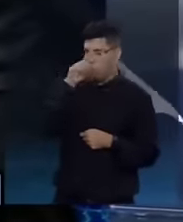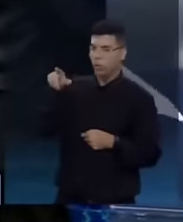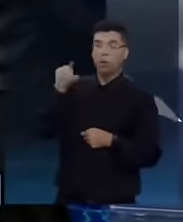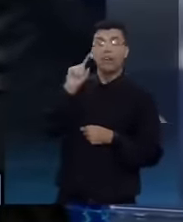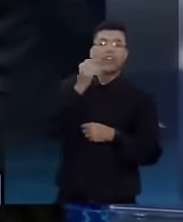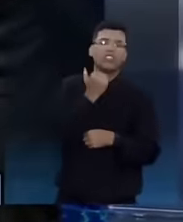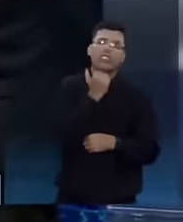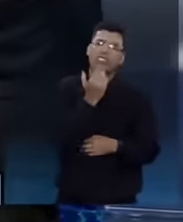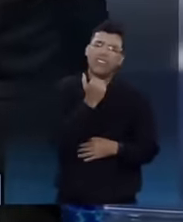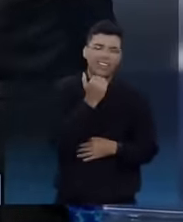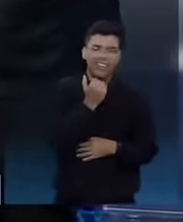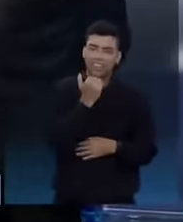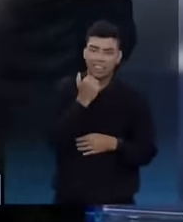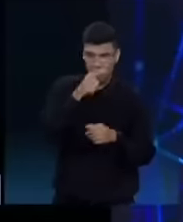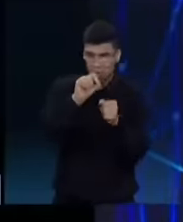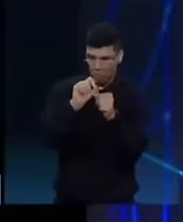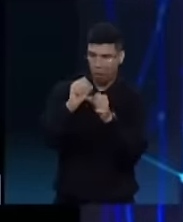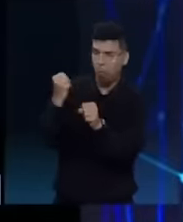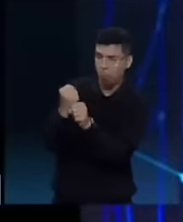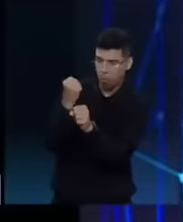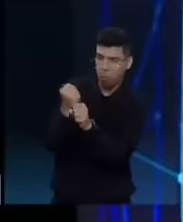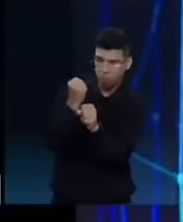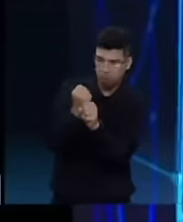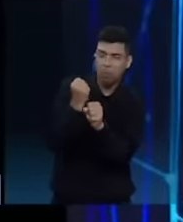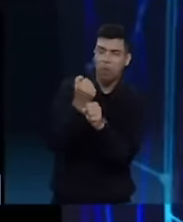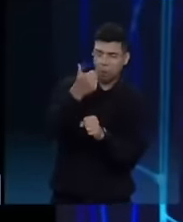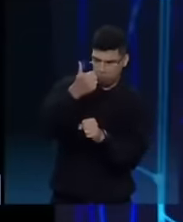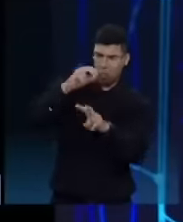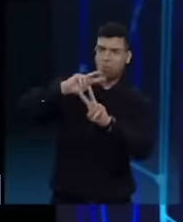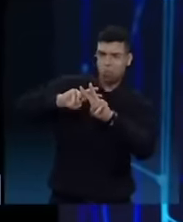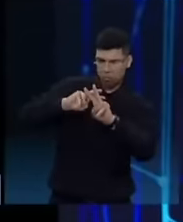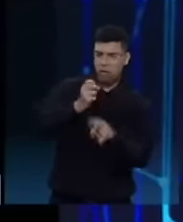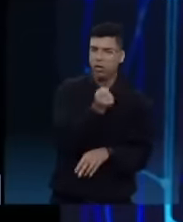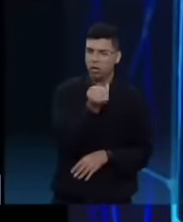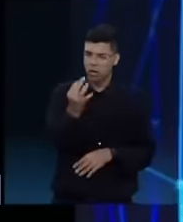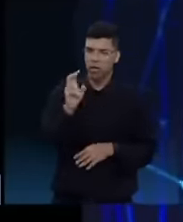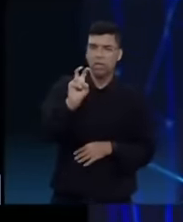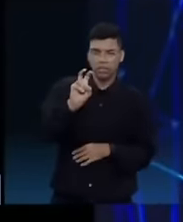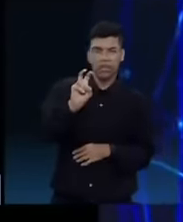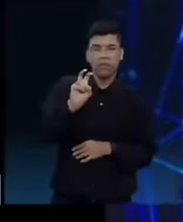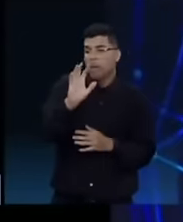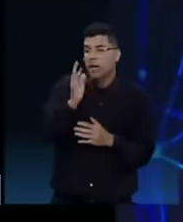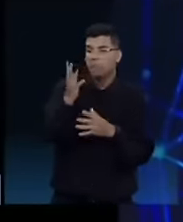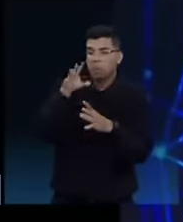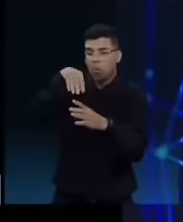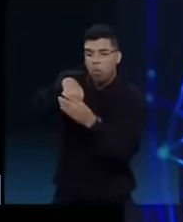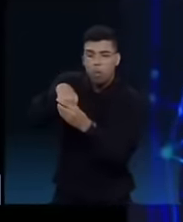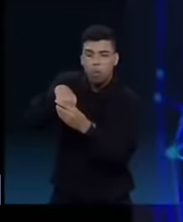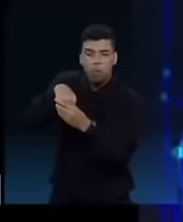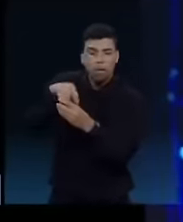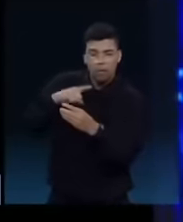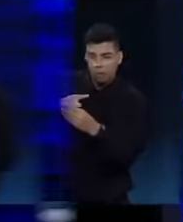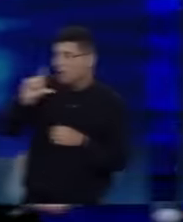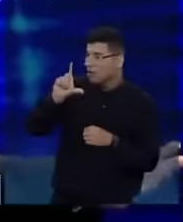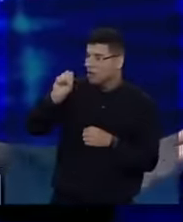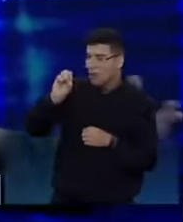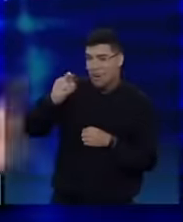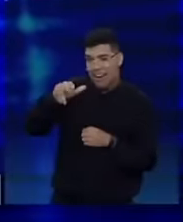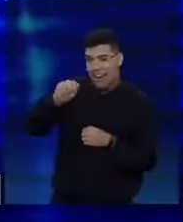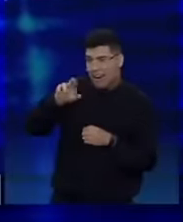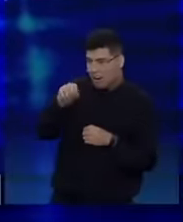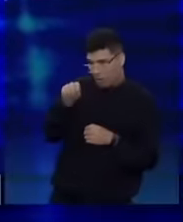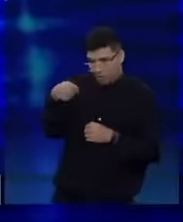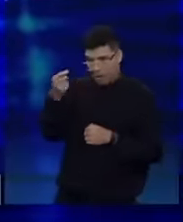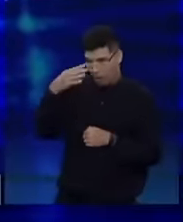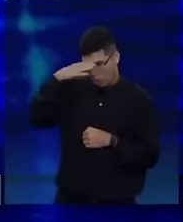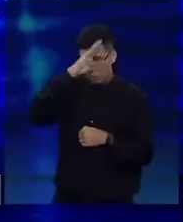e deixar os amigos soltos em outro presídio, comandando o crime. Isso é um crime, senhor Lula. Inclusive, levou água para o